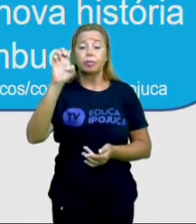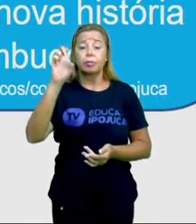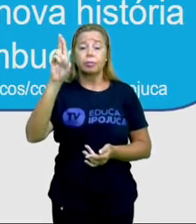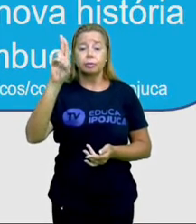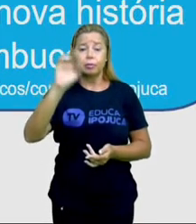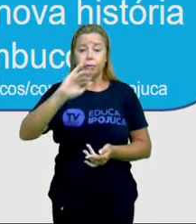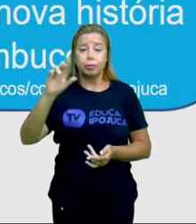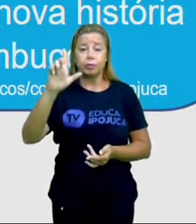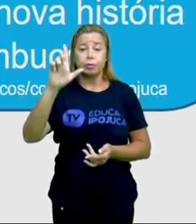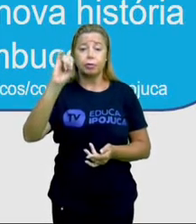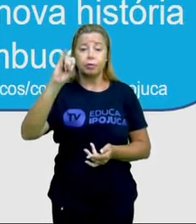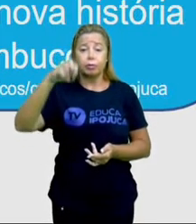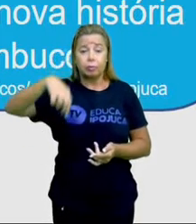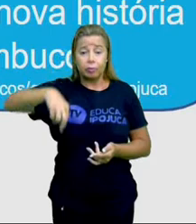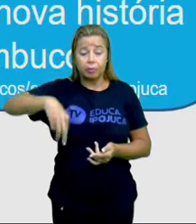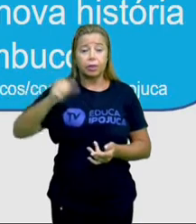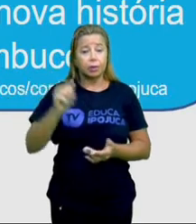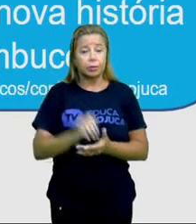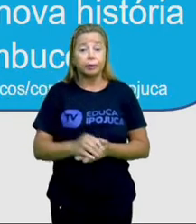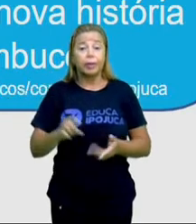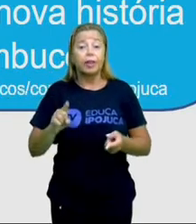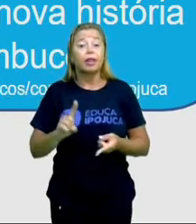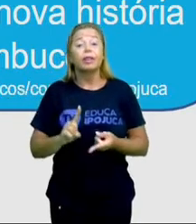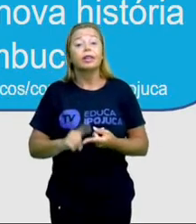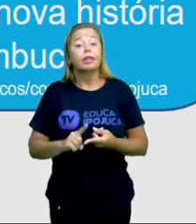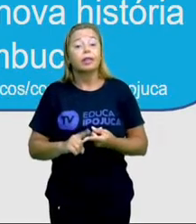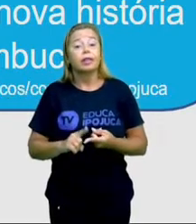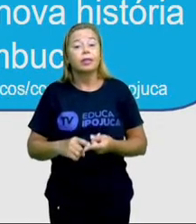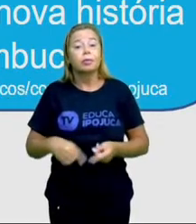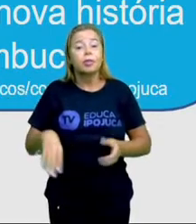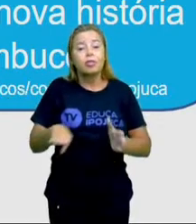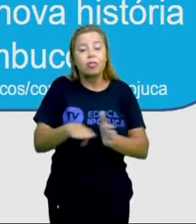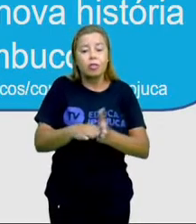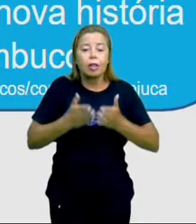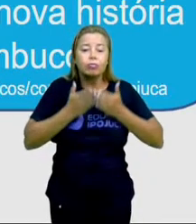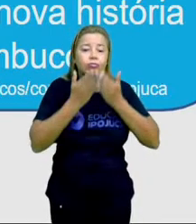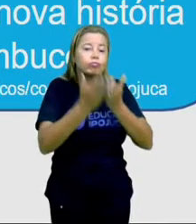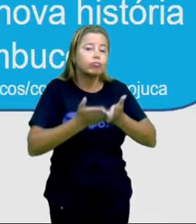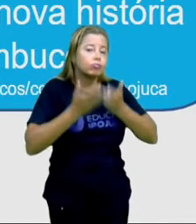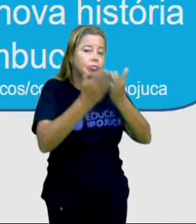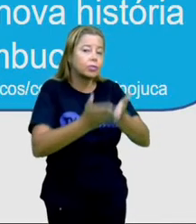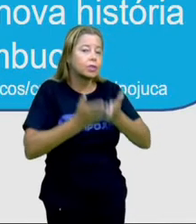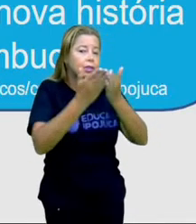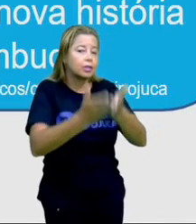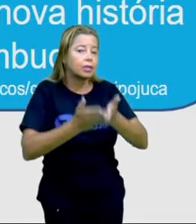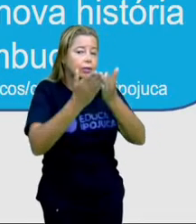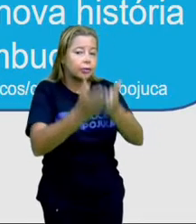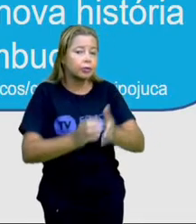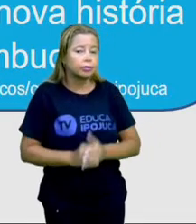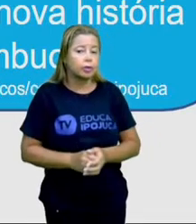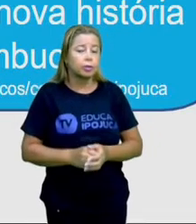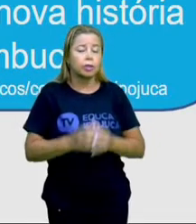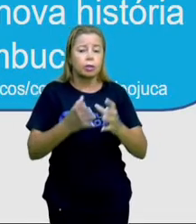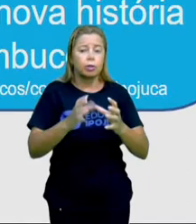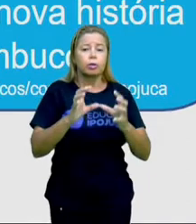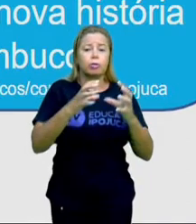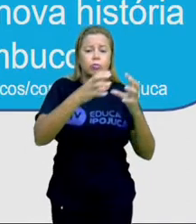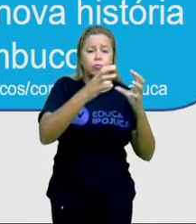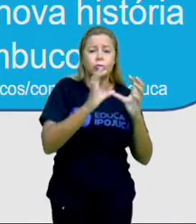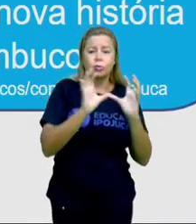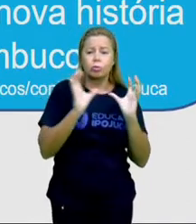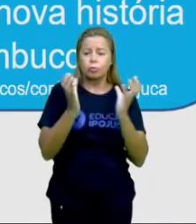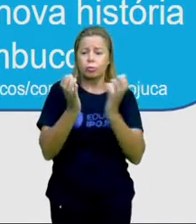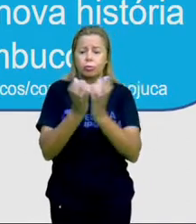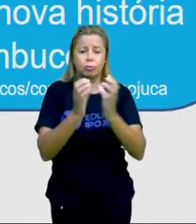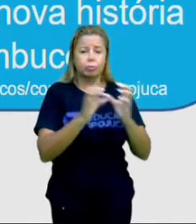chegam os navios para esse porto de Suape. O complexo industrial de Suape, o